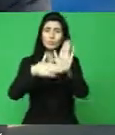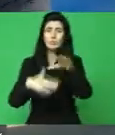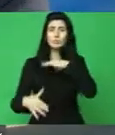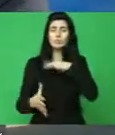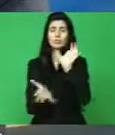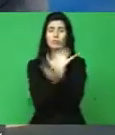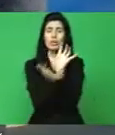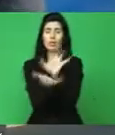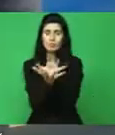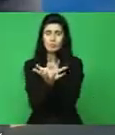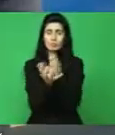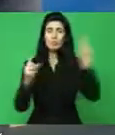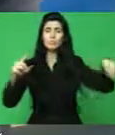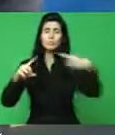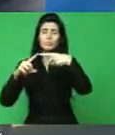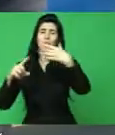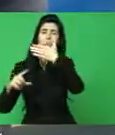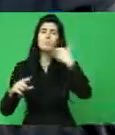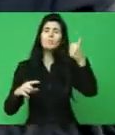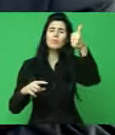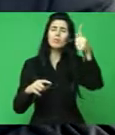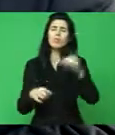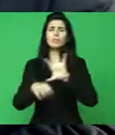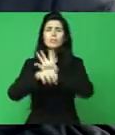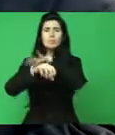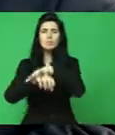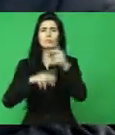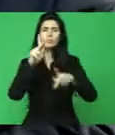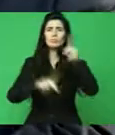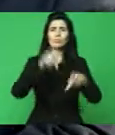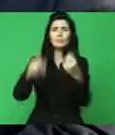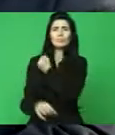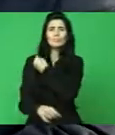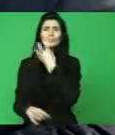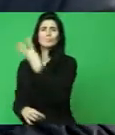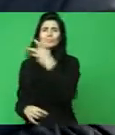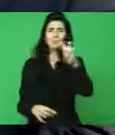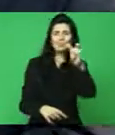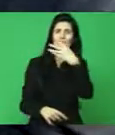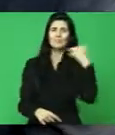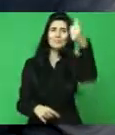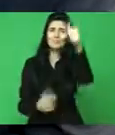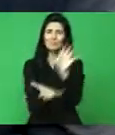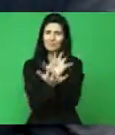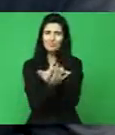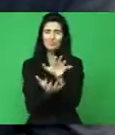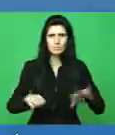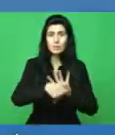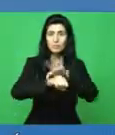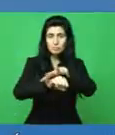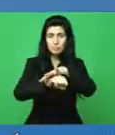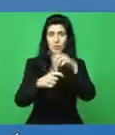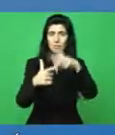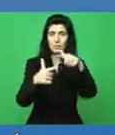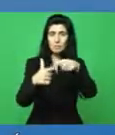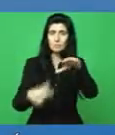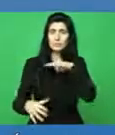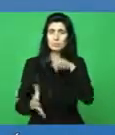Ministério da Justiça vai auxiliar muito o Jacareí para que nós possamos dar um salto de qualidade na questão da segurança pública.